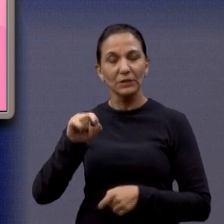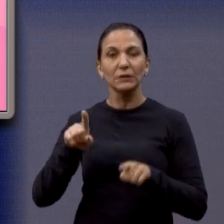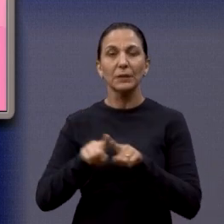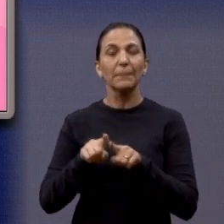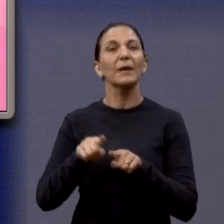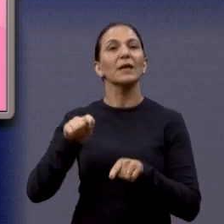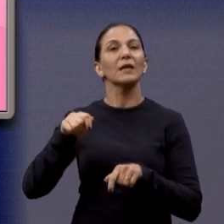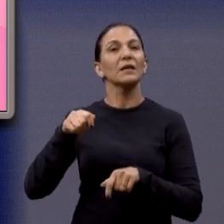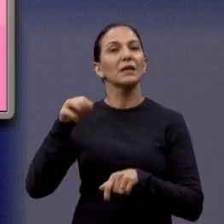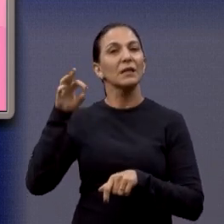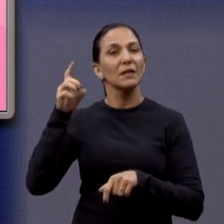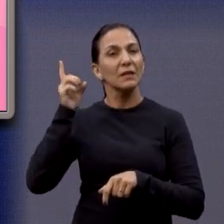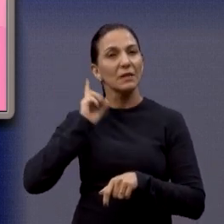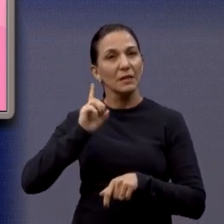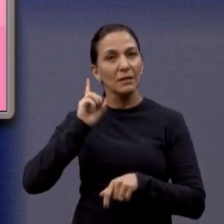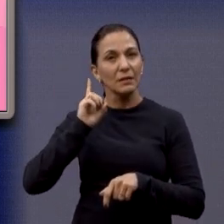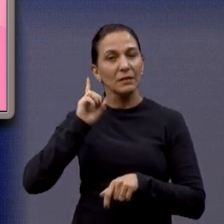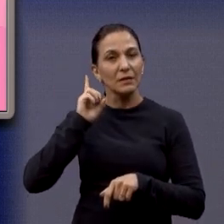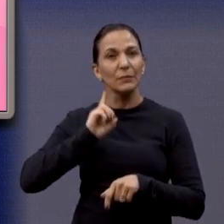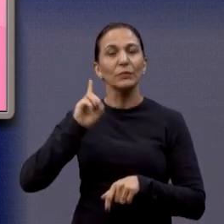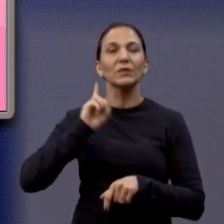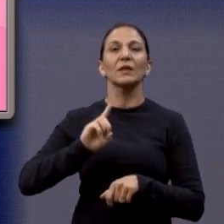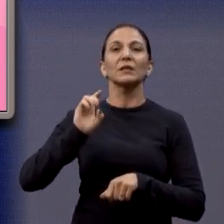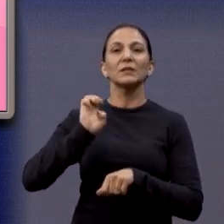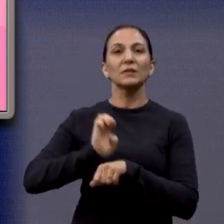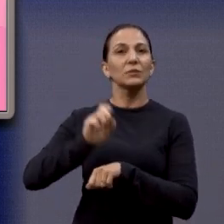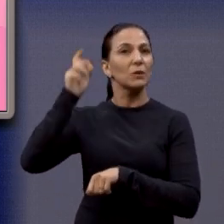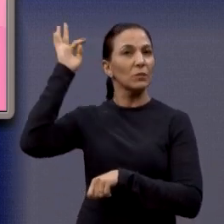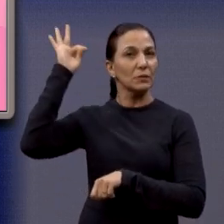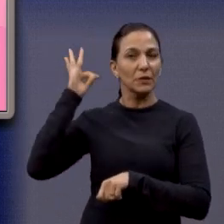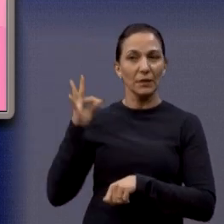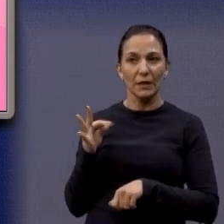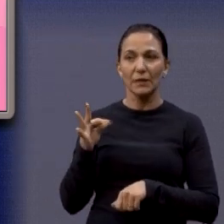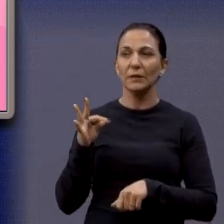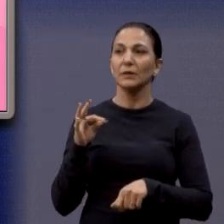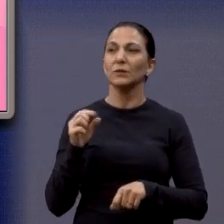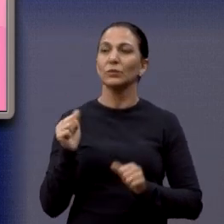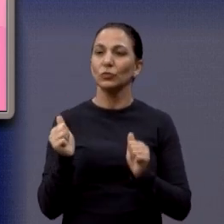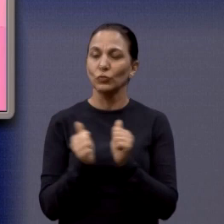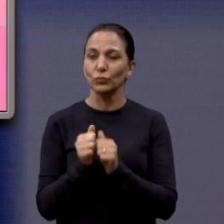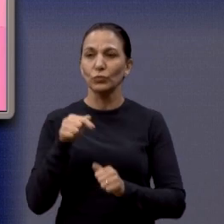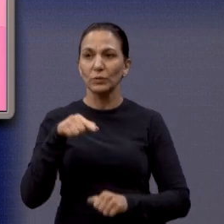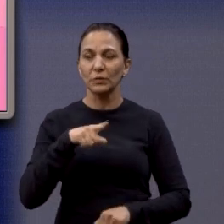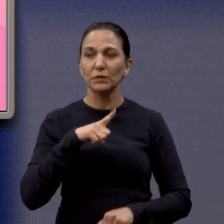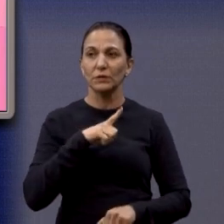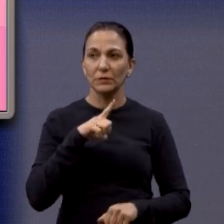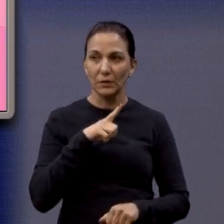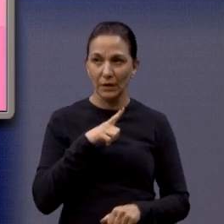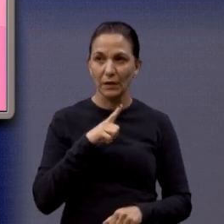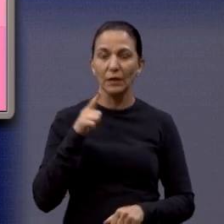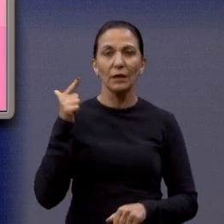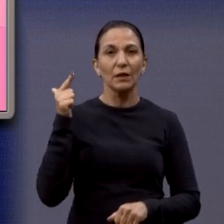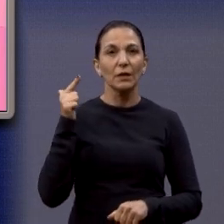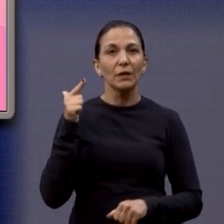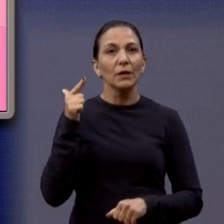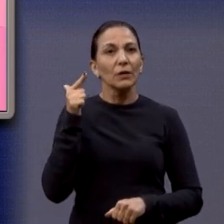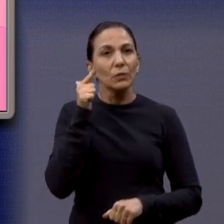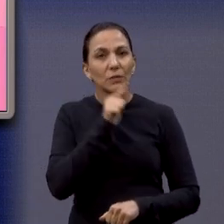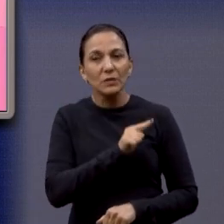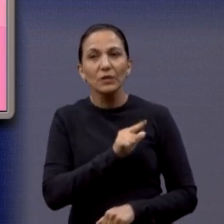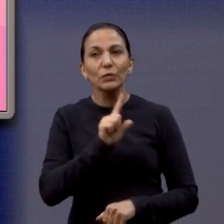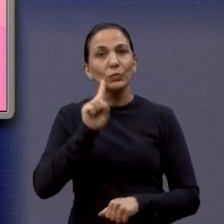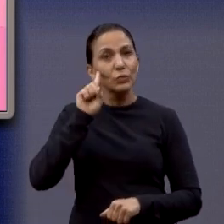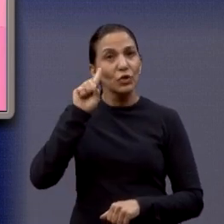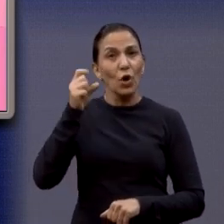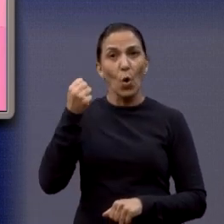E a gente teve o prazer de estar lá, junto com a Fabi Virgílio, que também estava. Então a gente pôde confraternizar no